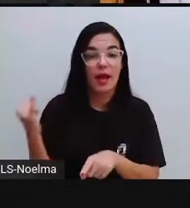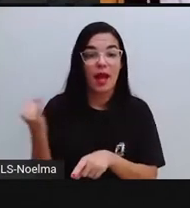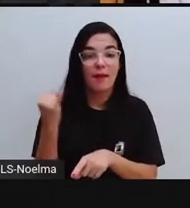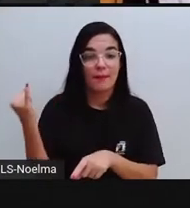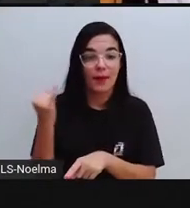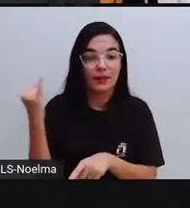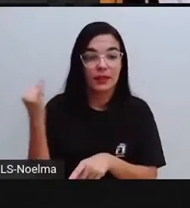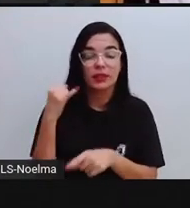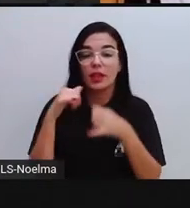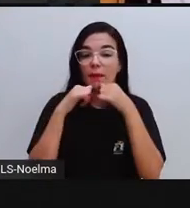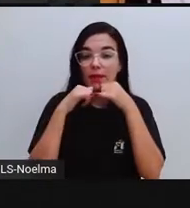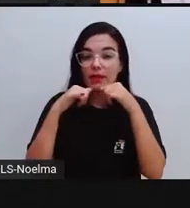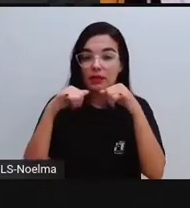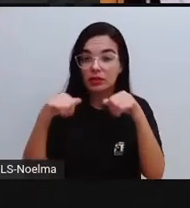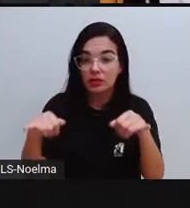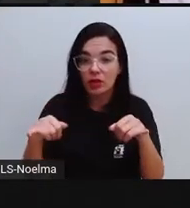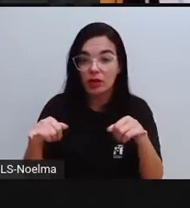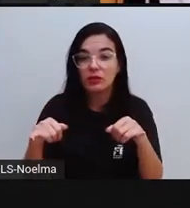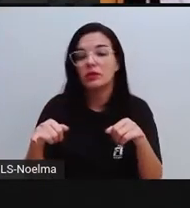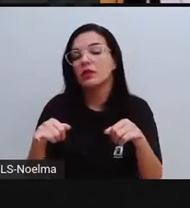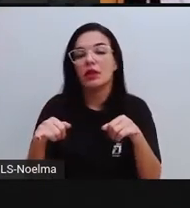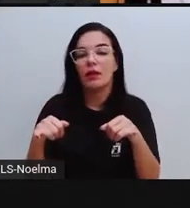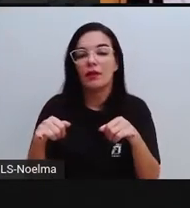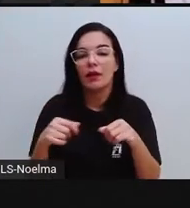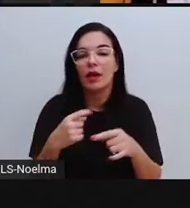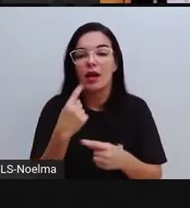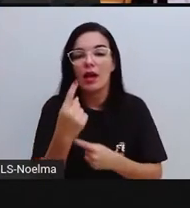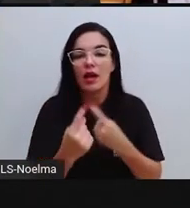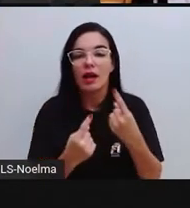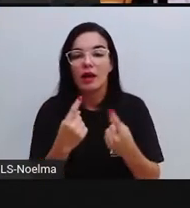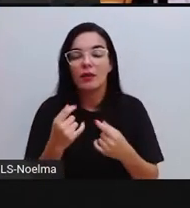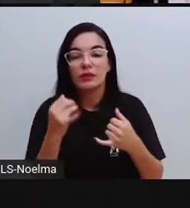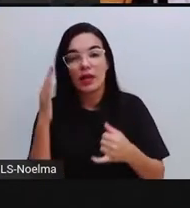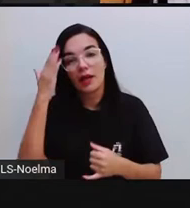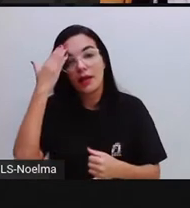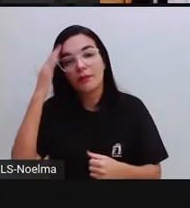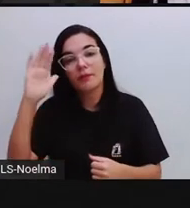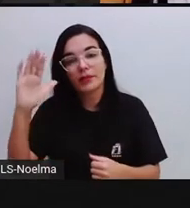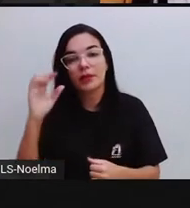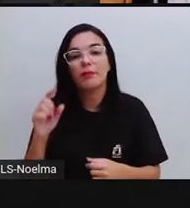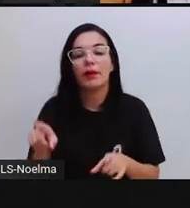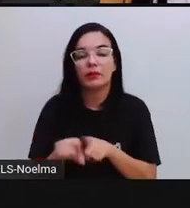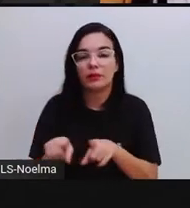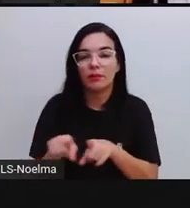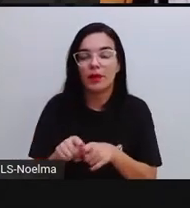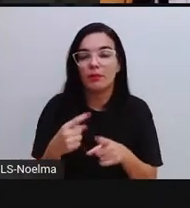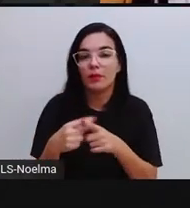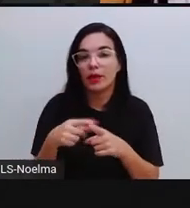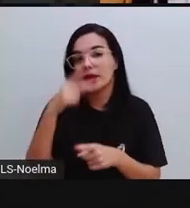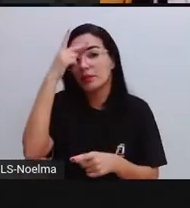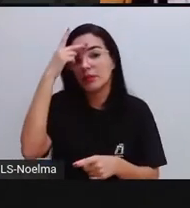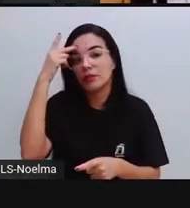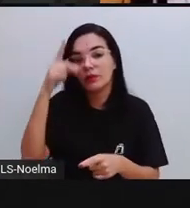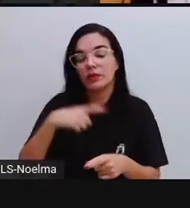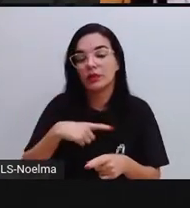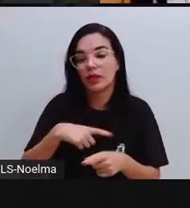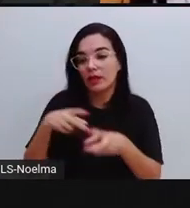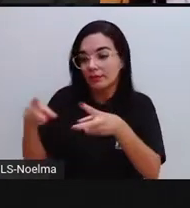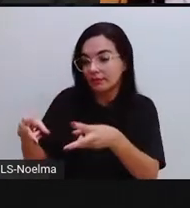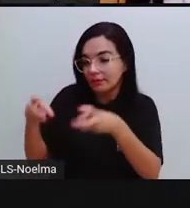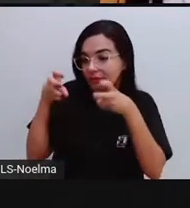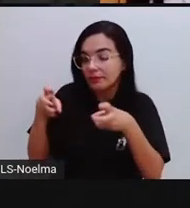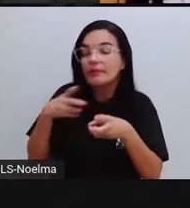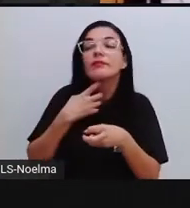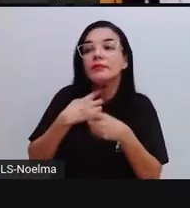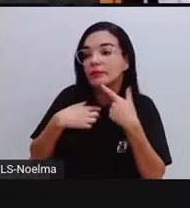importante, o elemento ilustrativo aí da notícia e as pessoas muitas, muitas vezes, são atraídas pelas imagens, né?